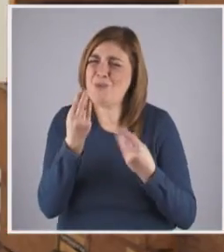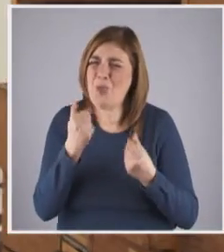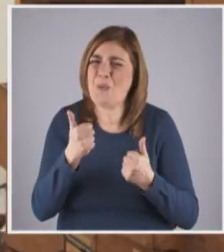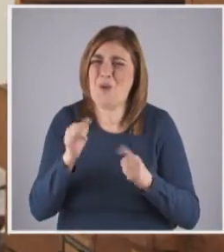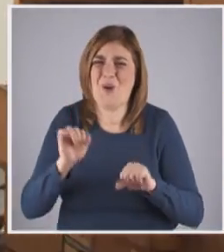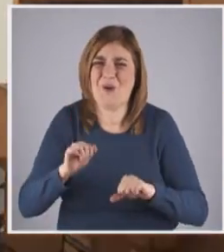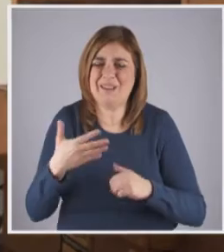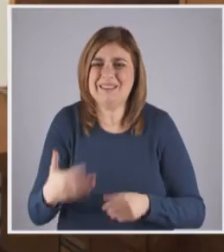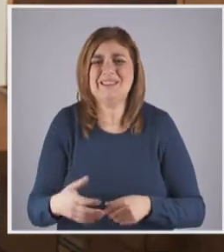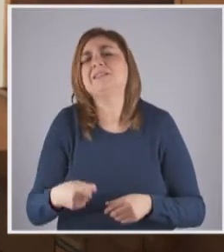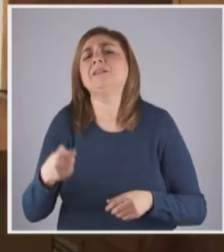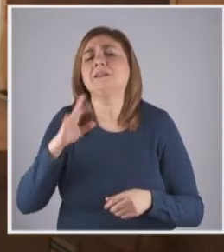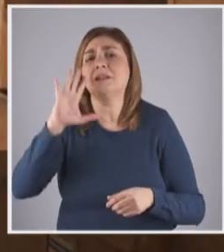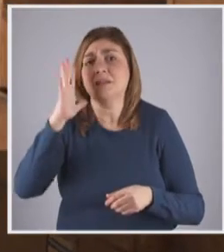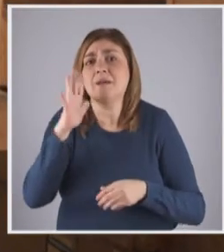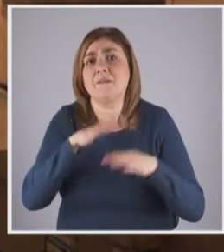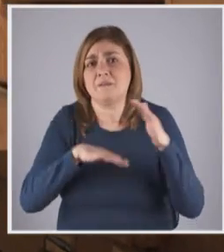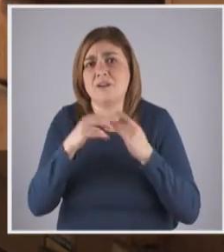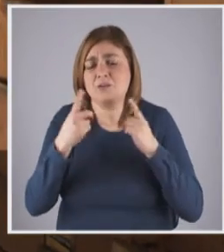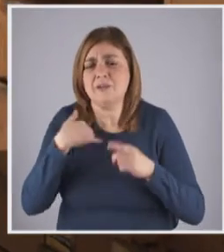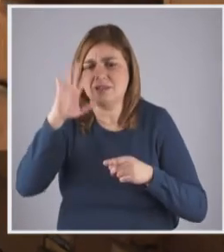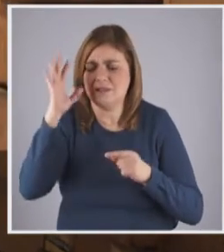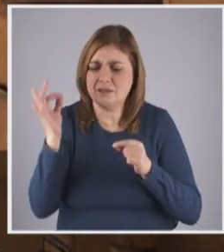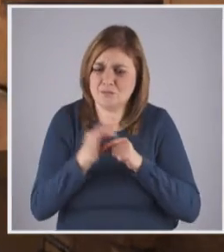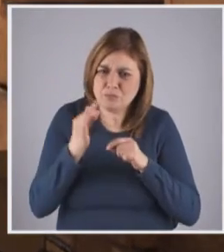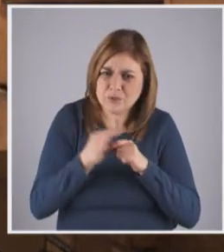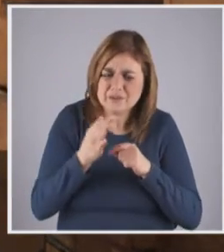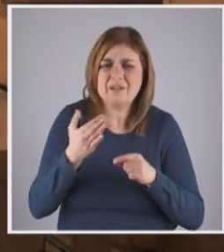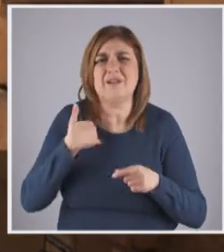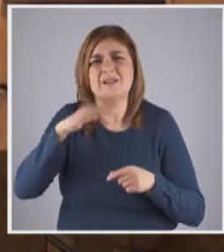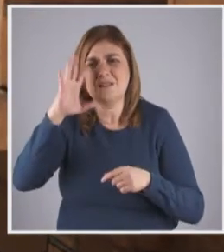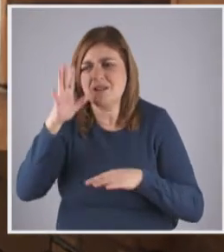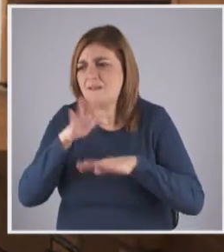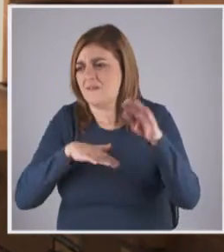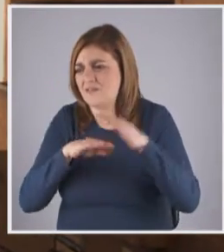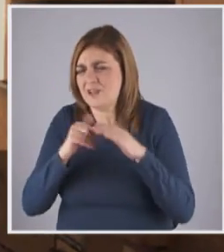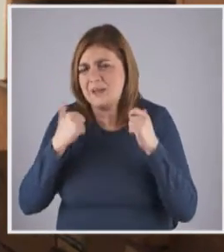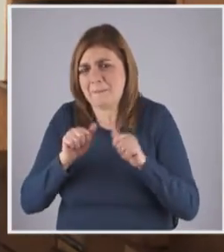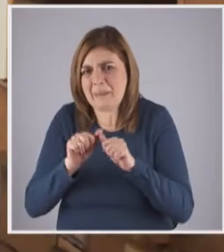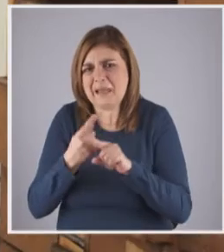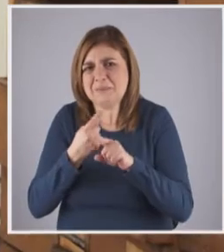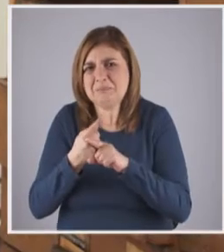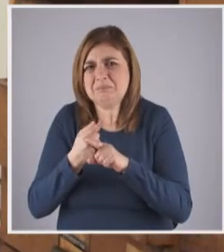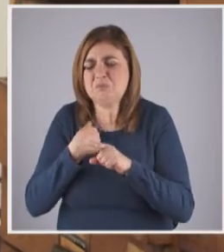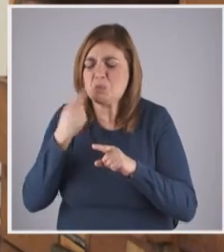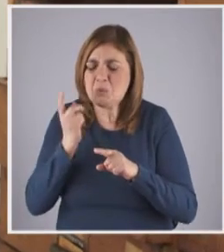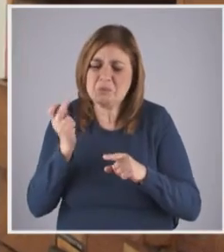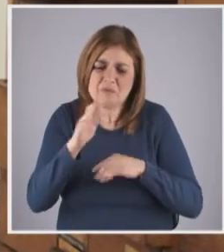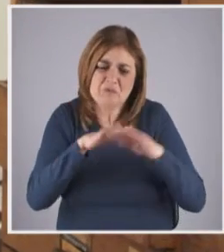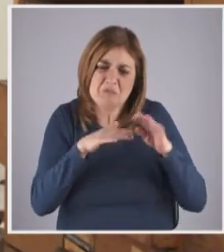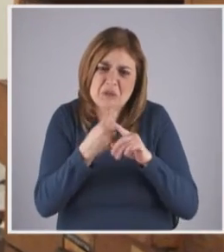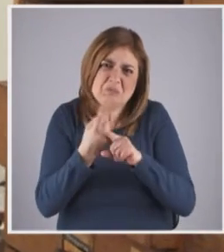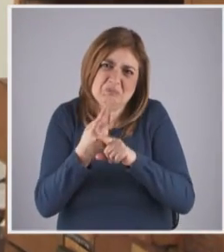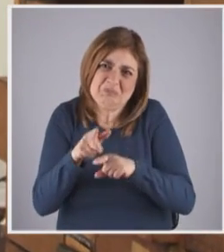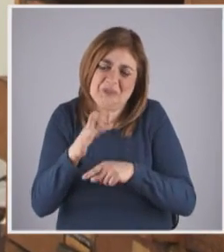Como já sabia fazer umas coisinhas, não Já sabia bordar, já sabia fazer malha. Então comecei logo a fazer assim essas